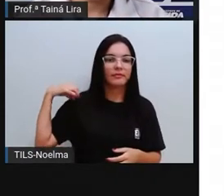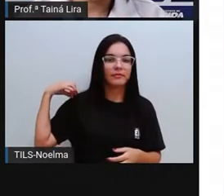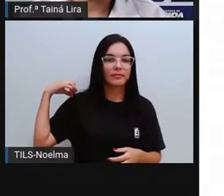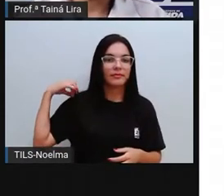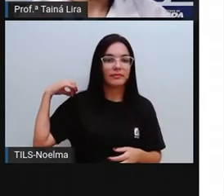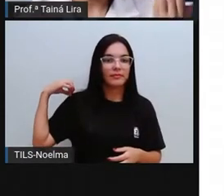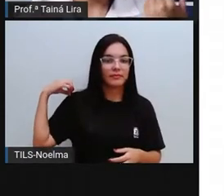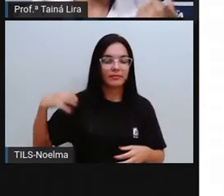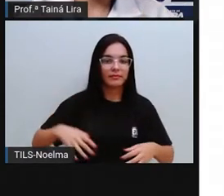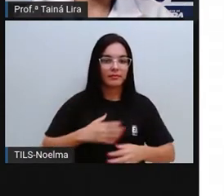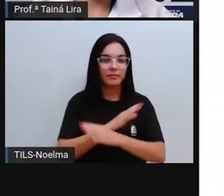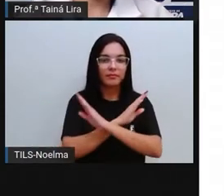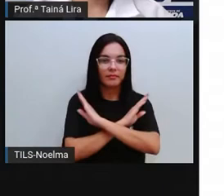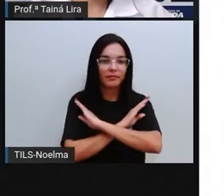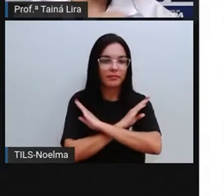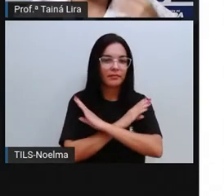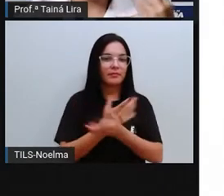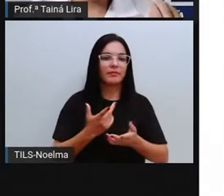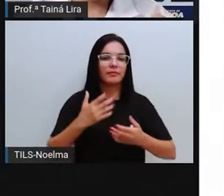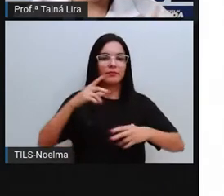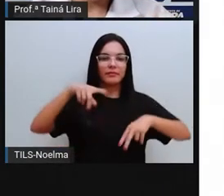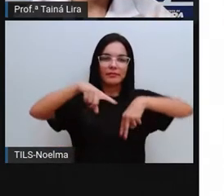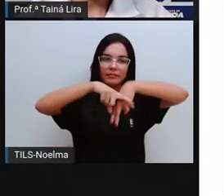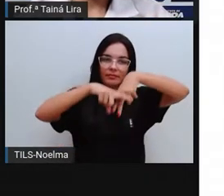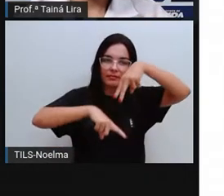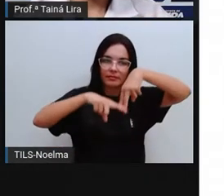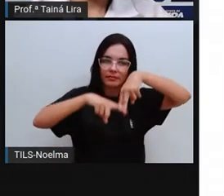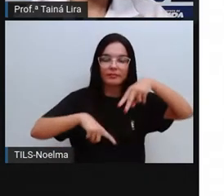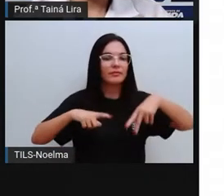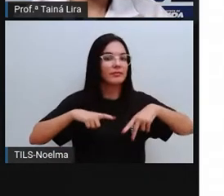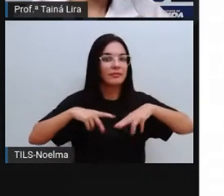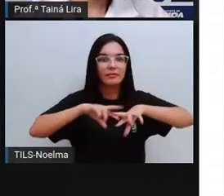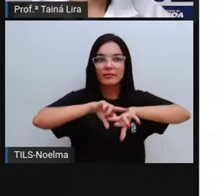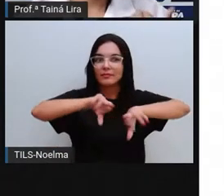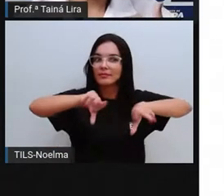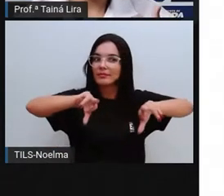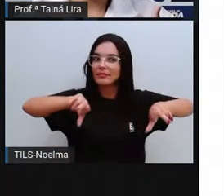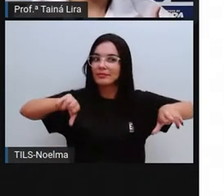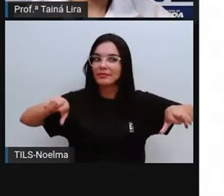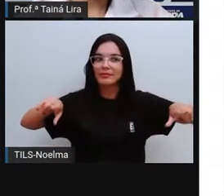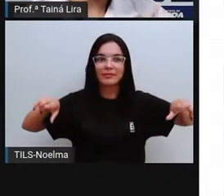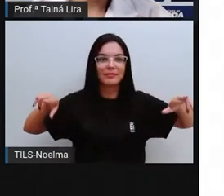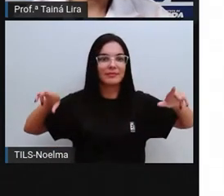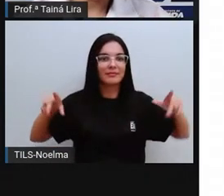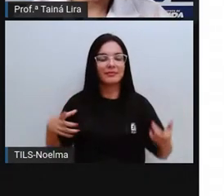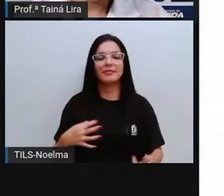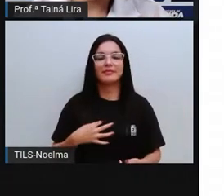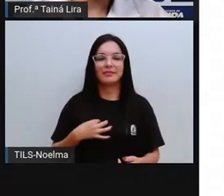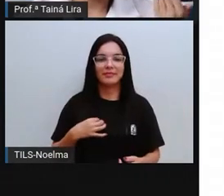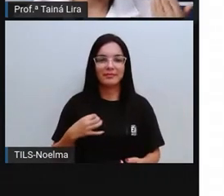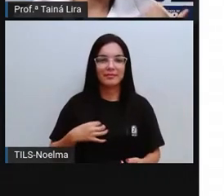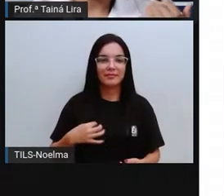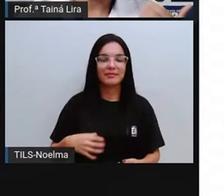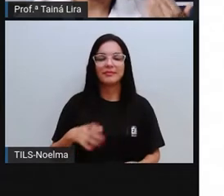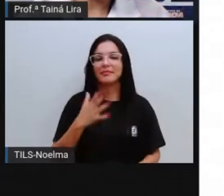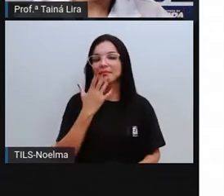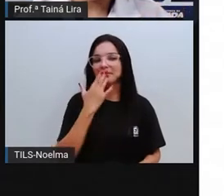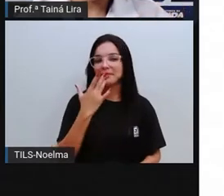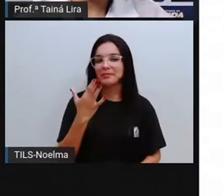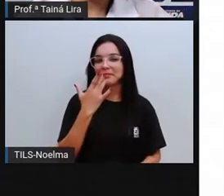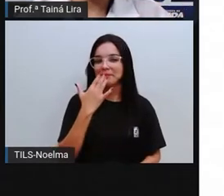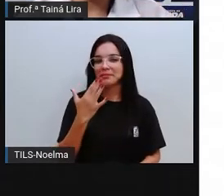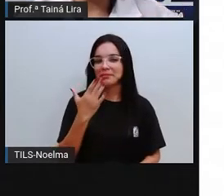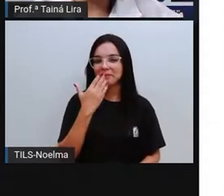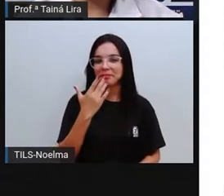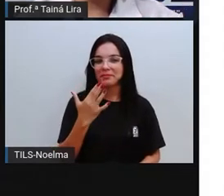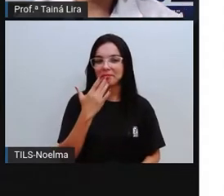e coloridas. São traços, né? Africanos que foram trazidos para nós. Aqui também nós